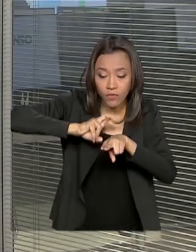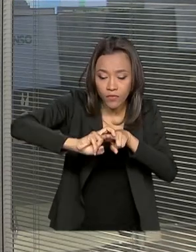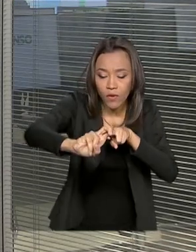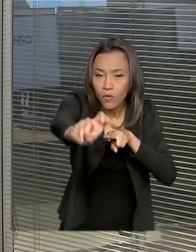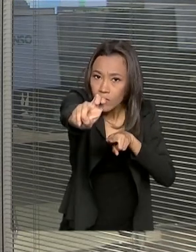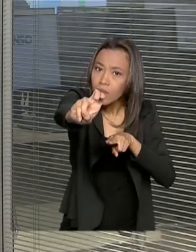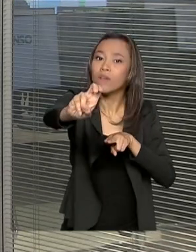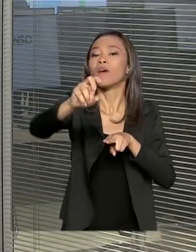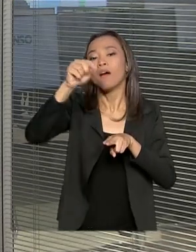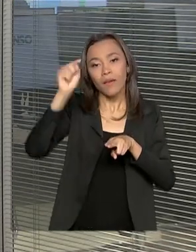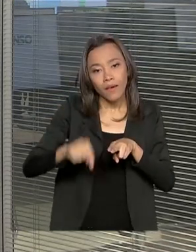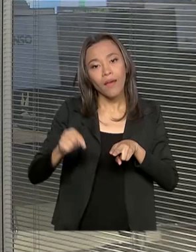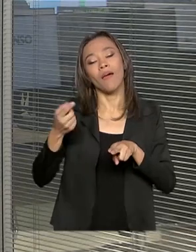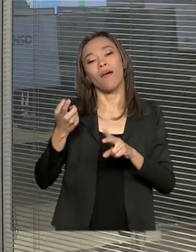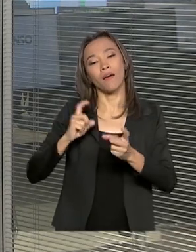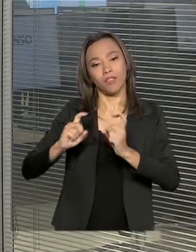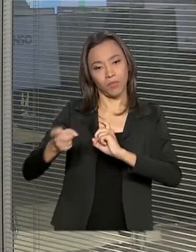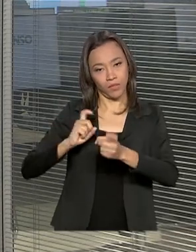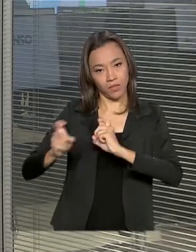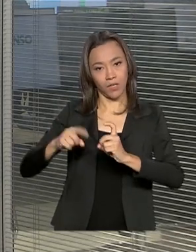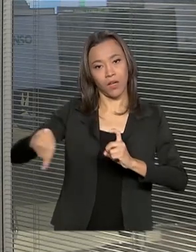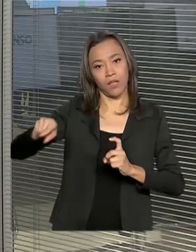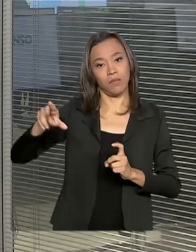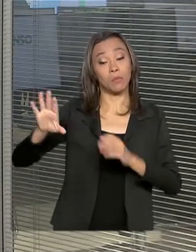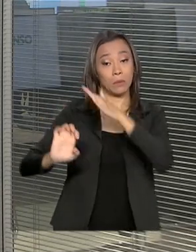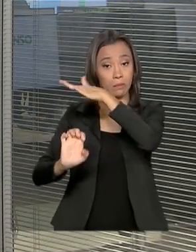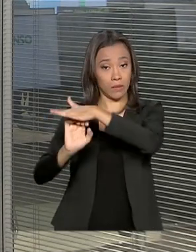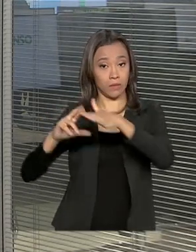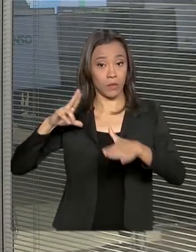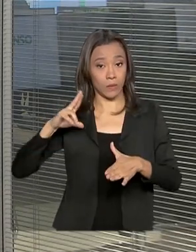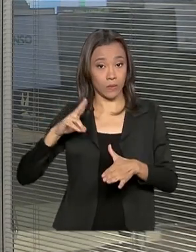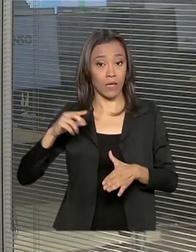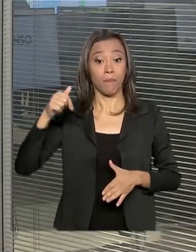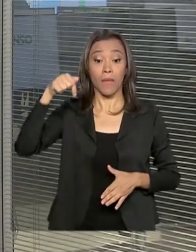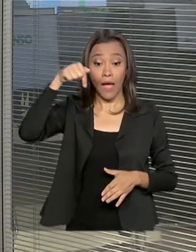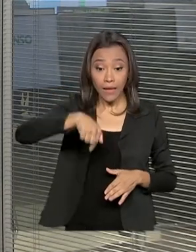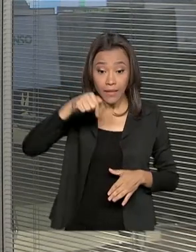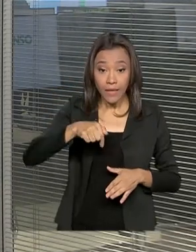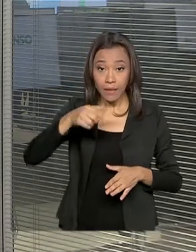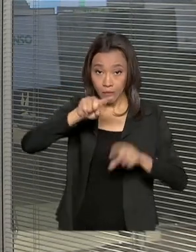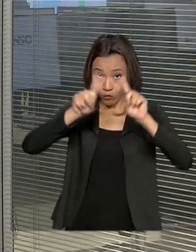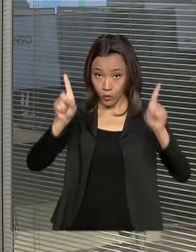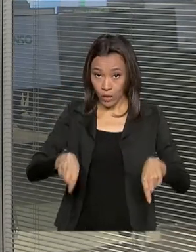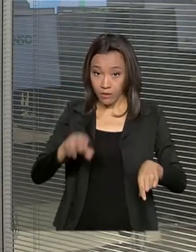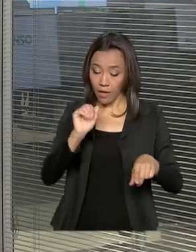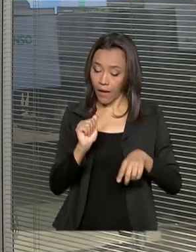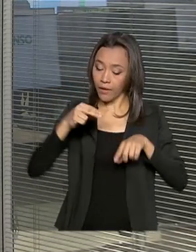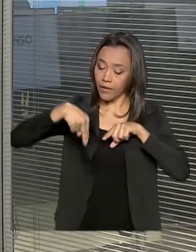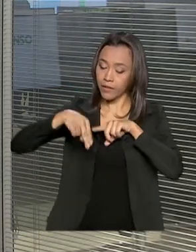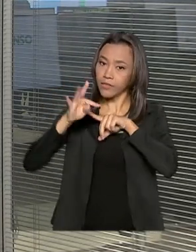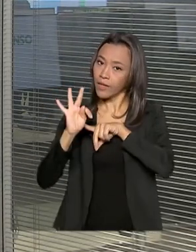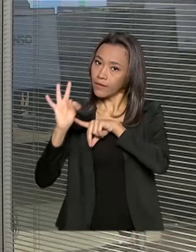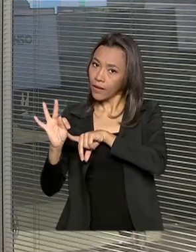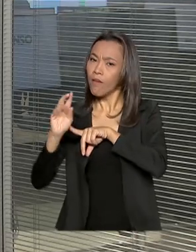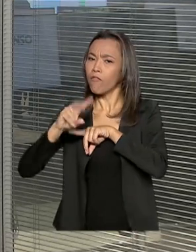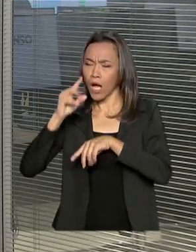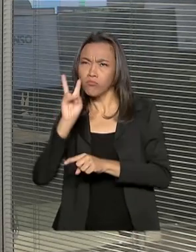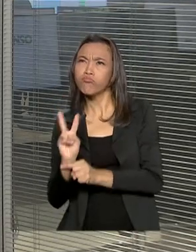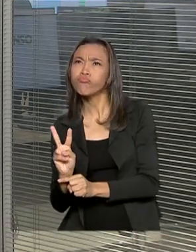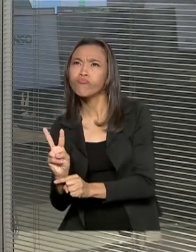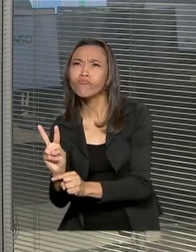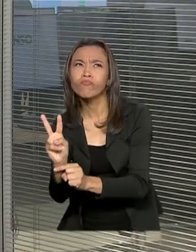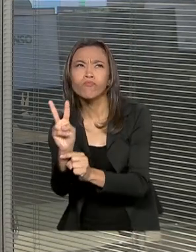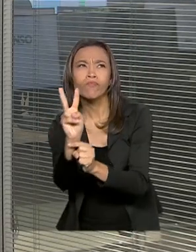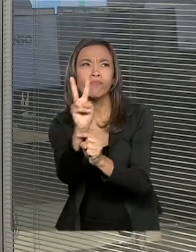operadas pela iniciativa privada. Daqui, servidores da NTT vão poder monitorar o serviço oferecido por essas